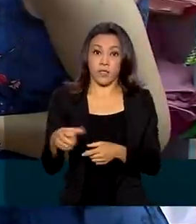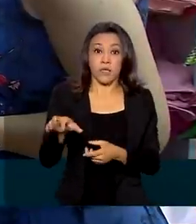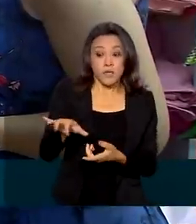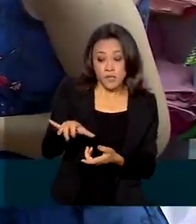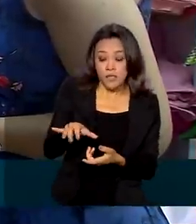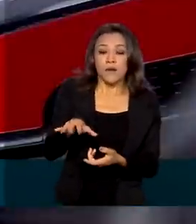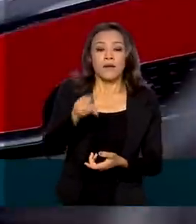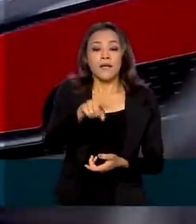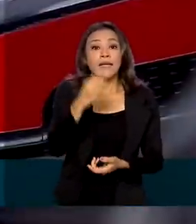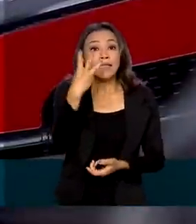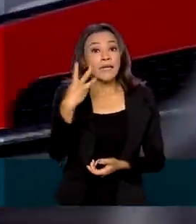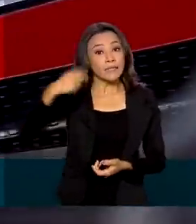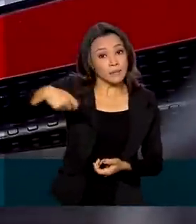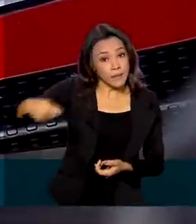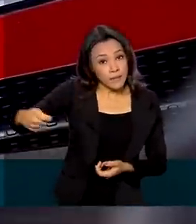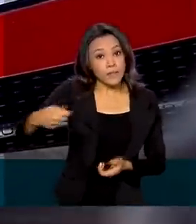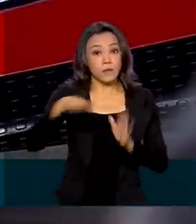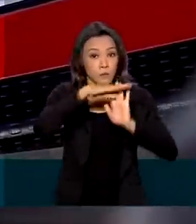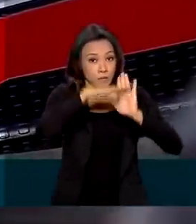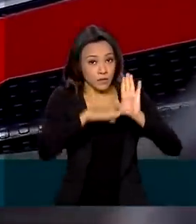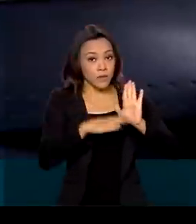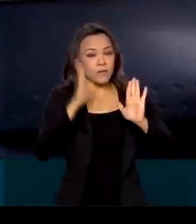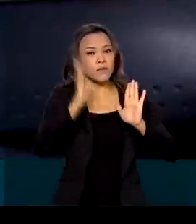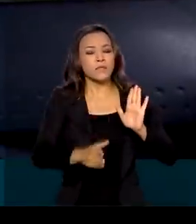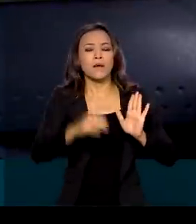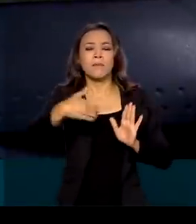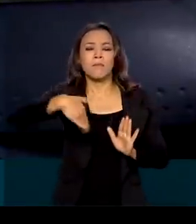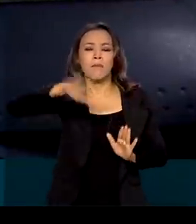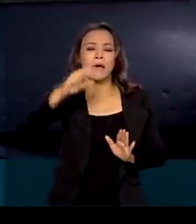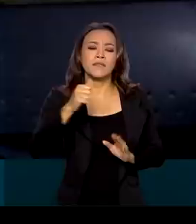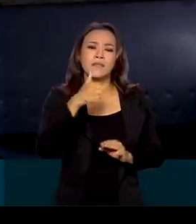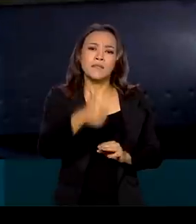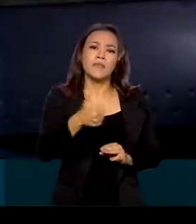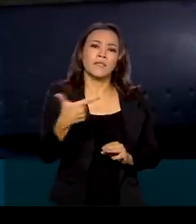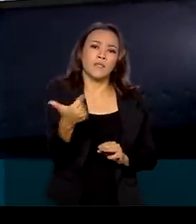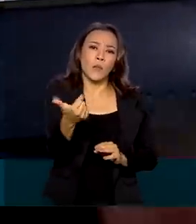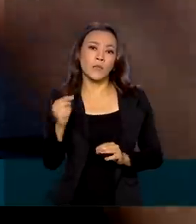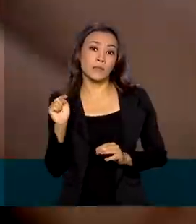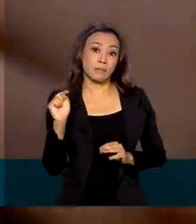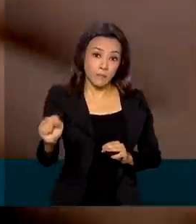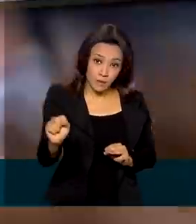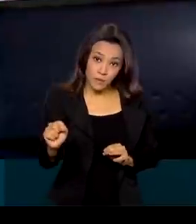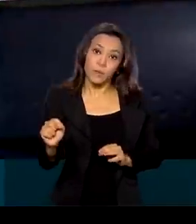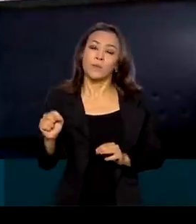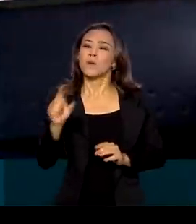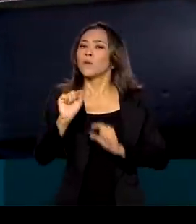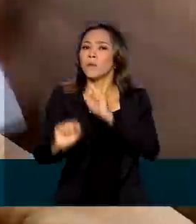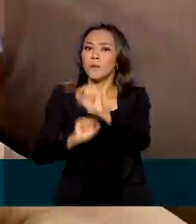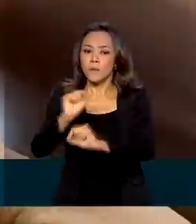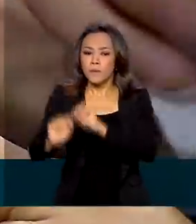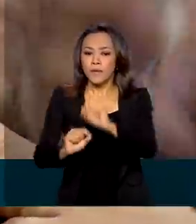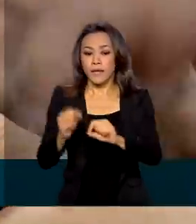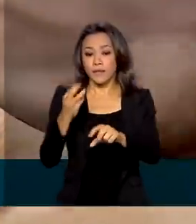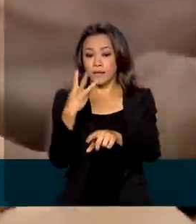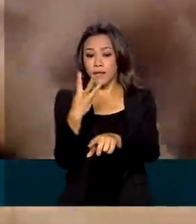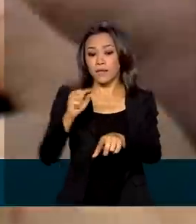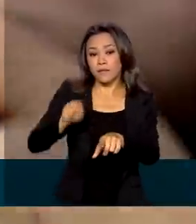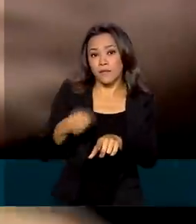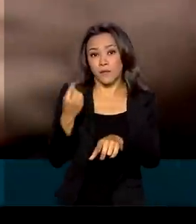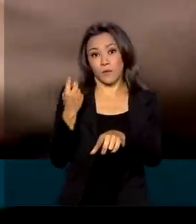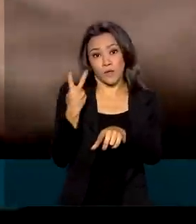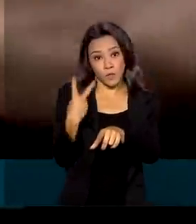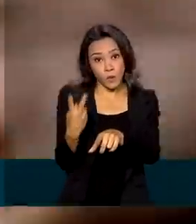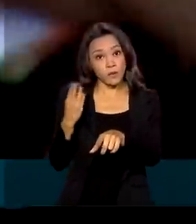o programa realizou mais de 112 mil operações, com a liberação de cerca de 3,2